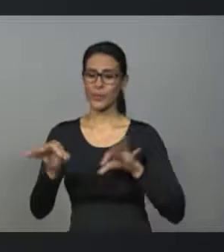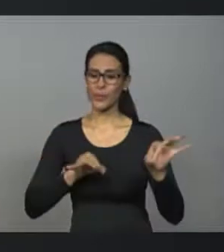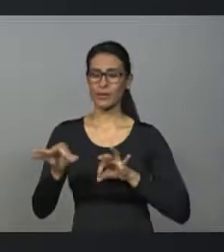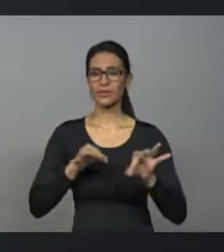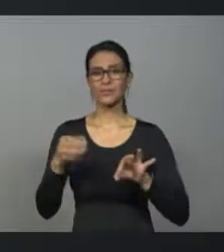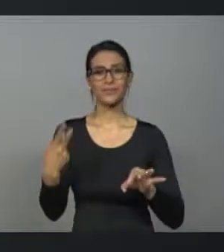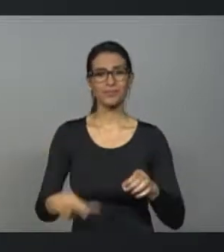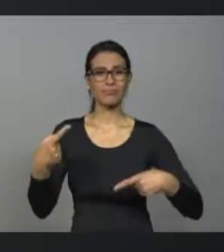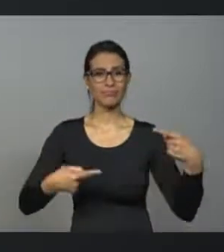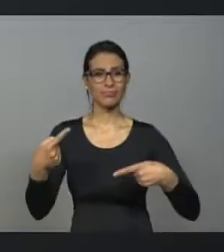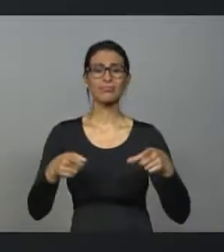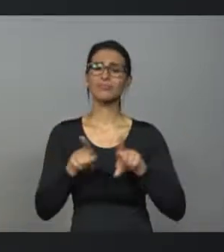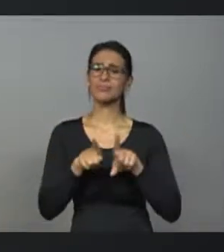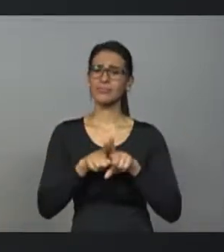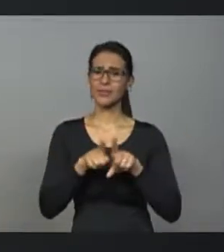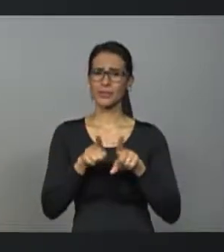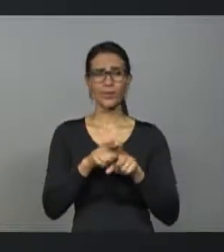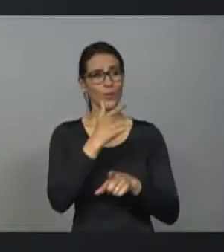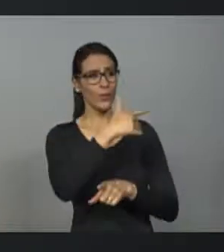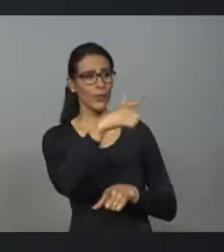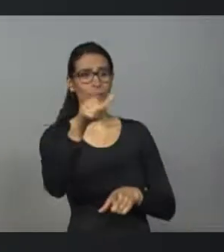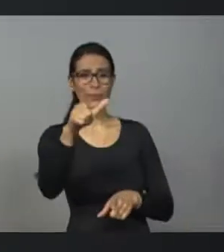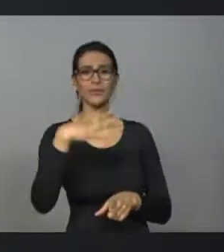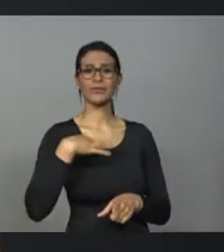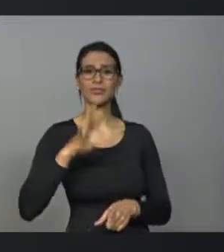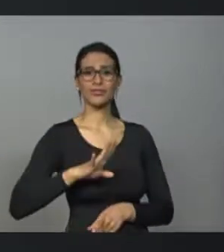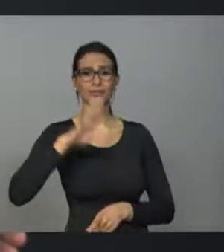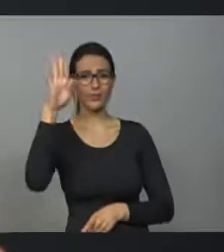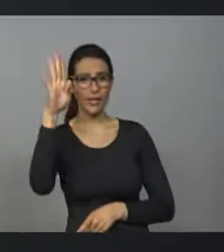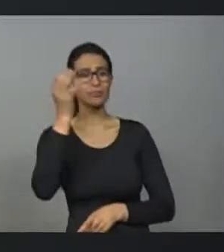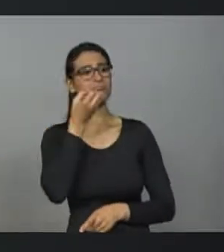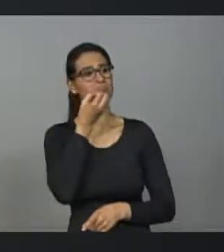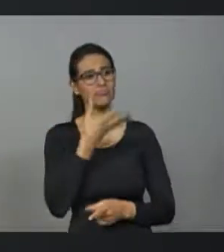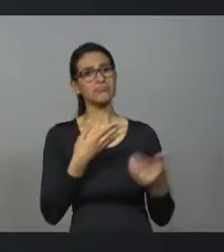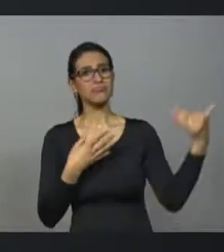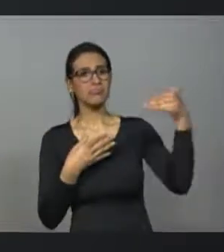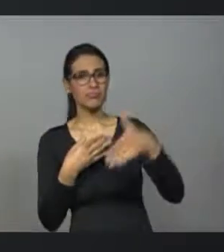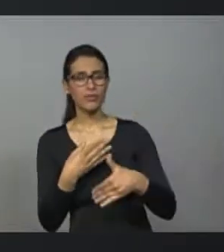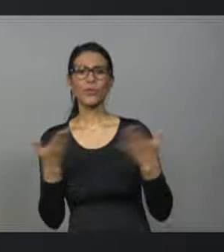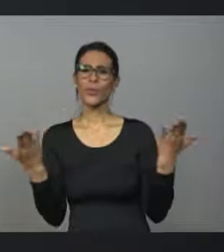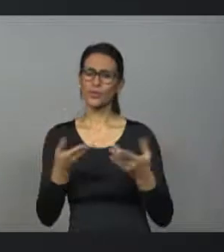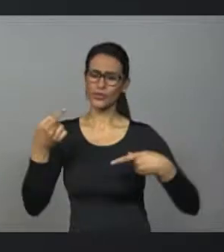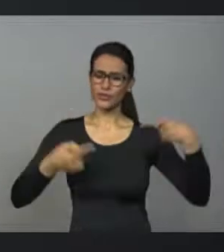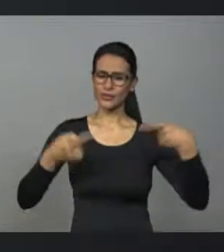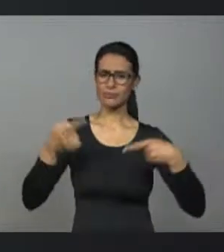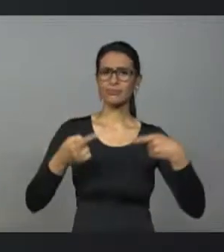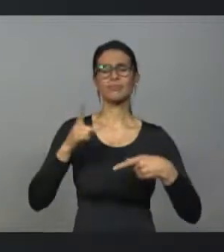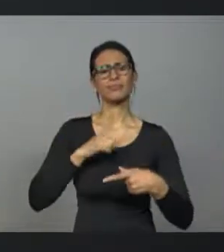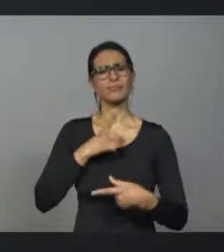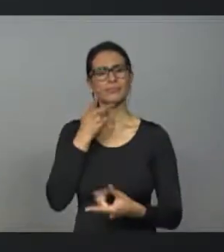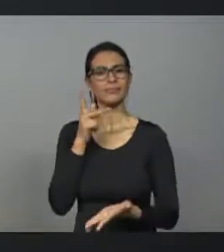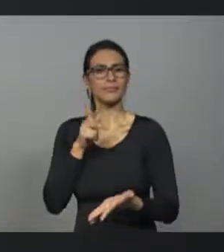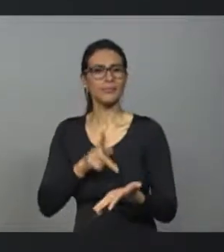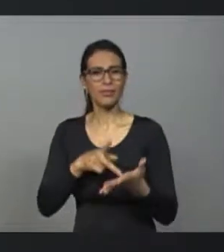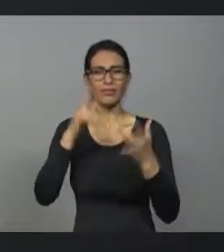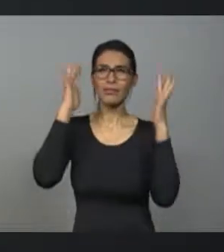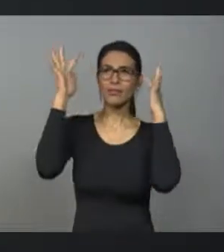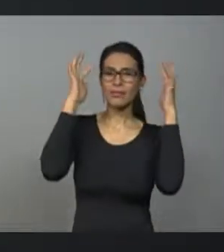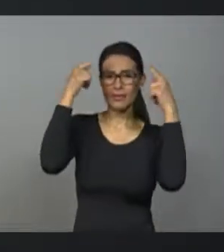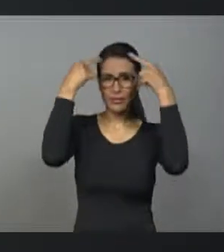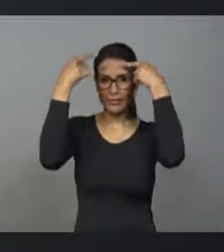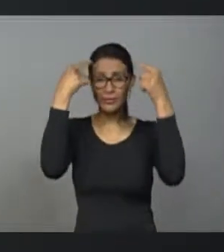demais candidatos que vieram aqui para debater nesse debate franco de ideias e lamentar a ausência dos demais três